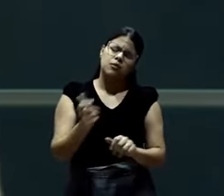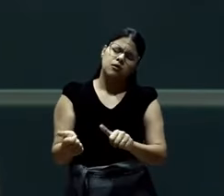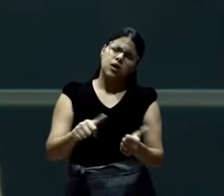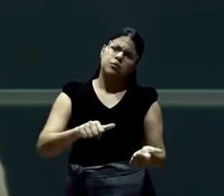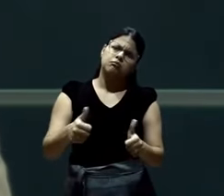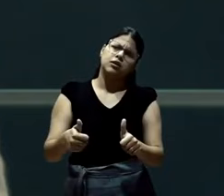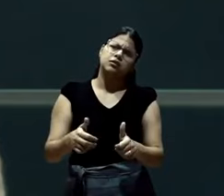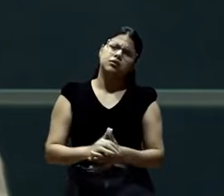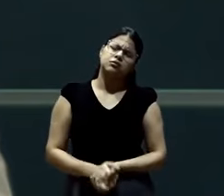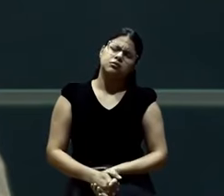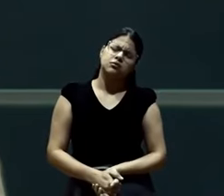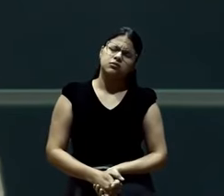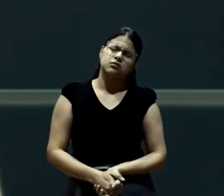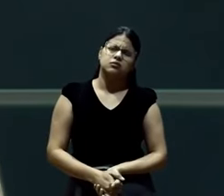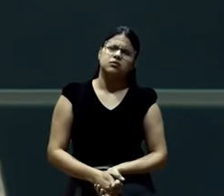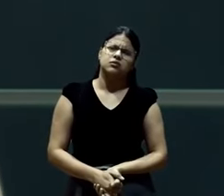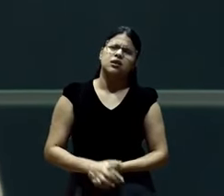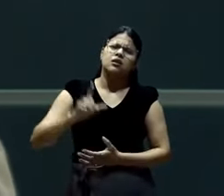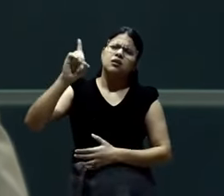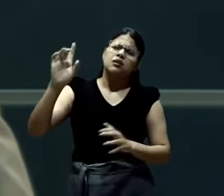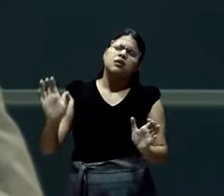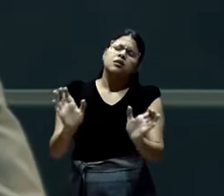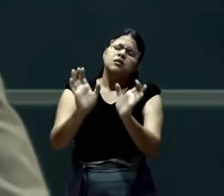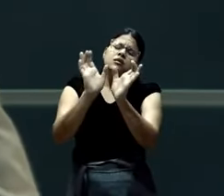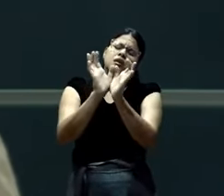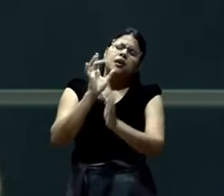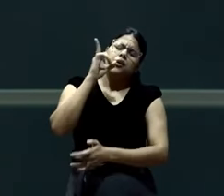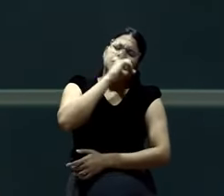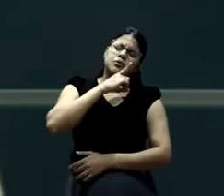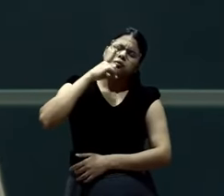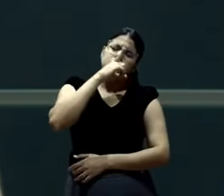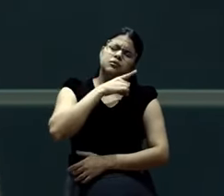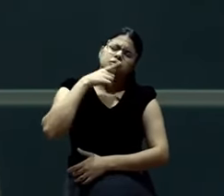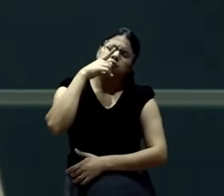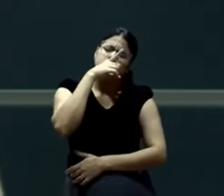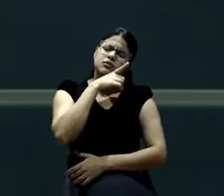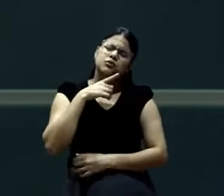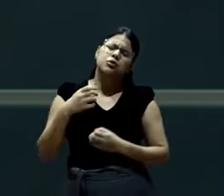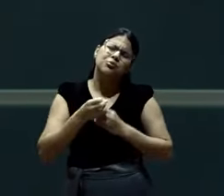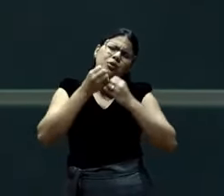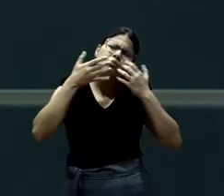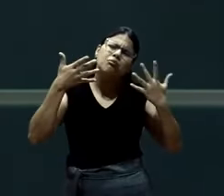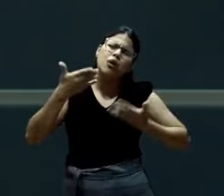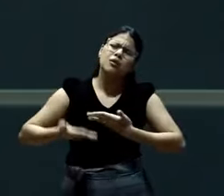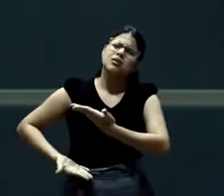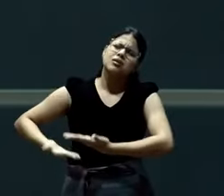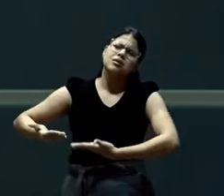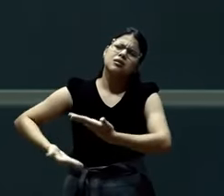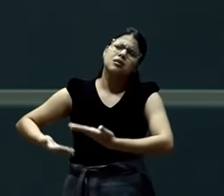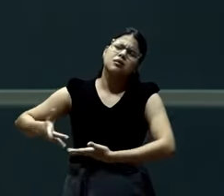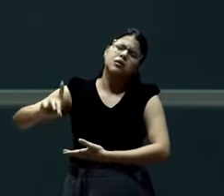Batismo. Oh, Deus. Ceia do Senhor. Um domingo. Repleto de atividades para a glória do teu nome. Somos igreja.